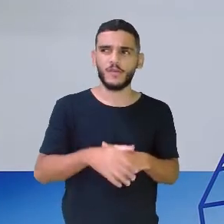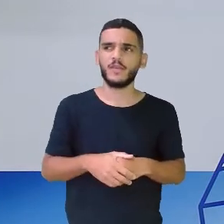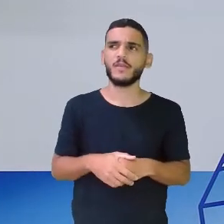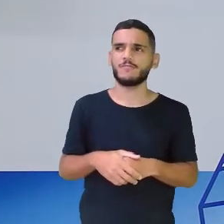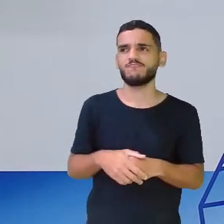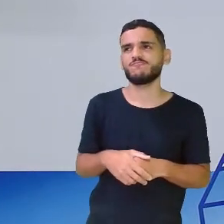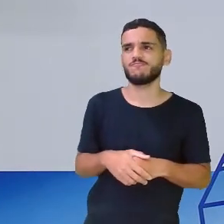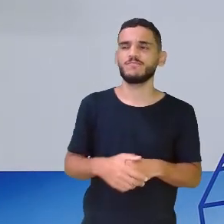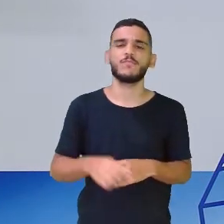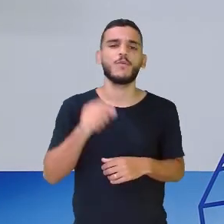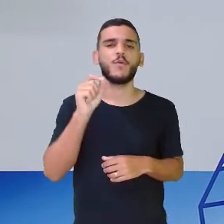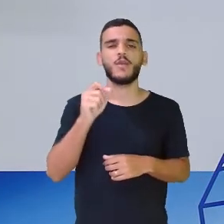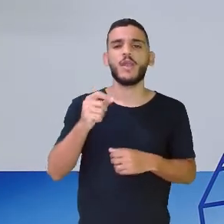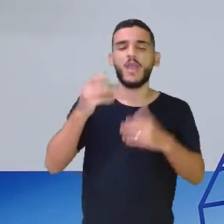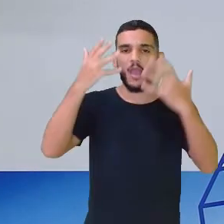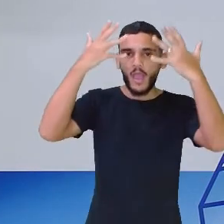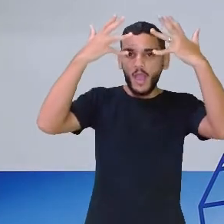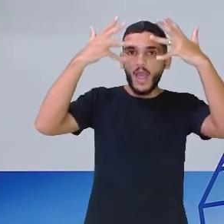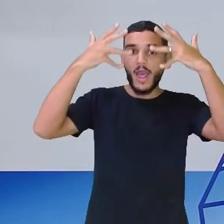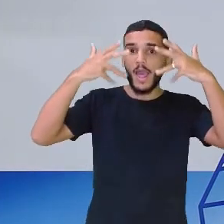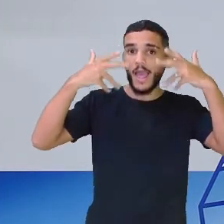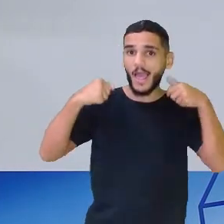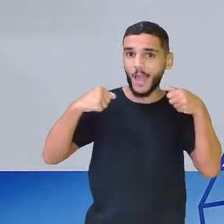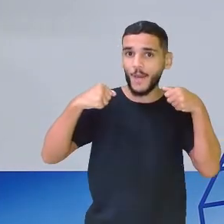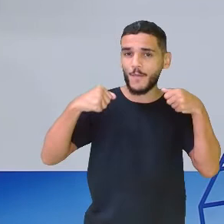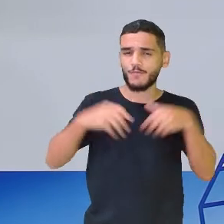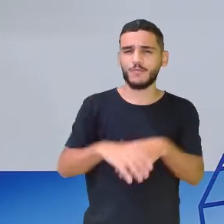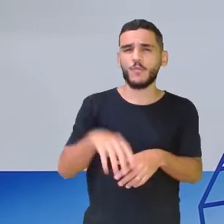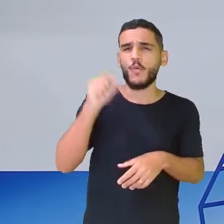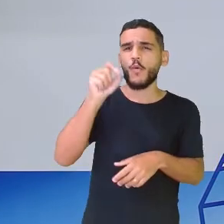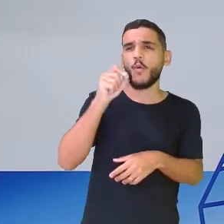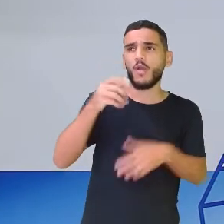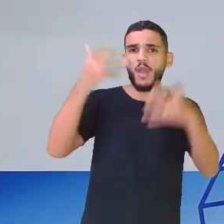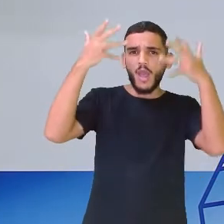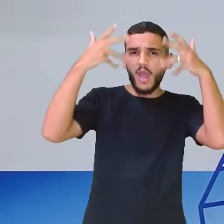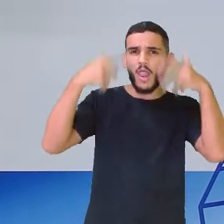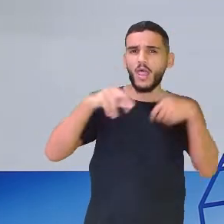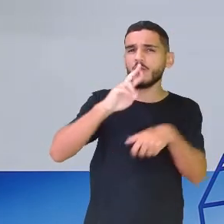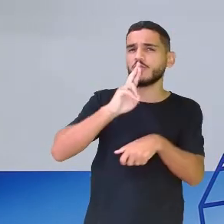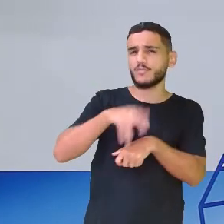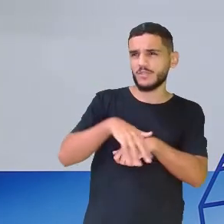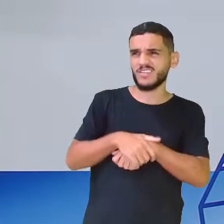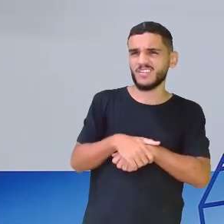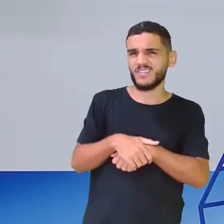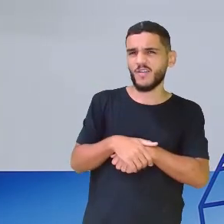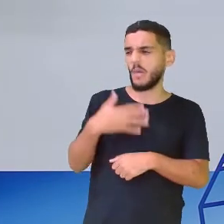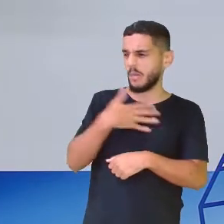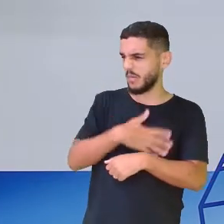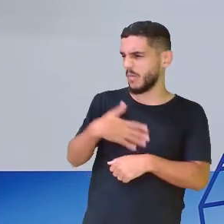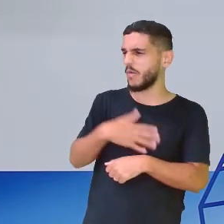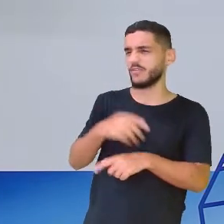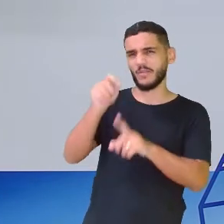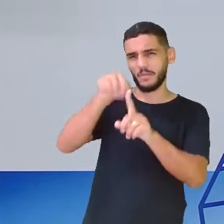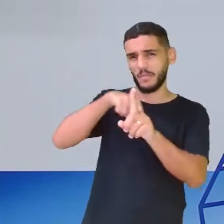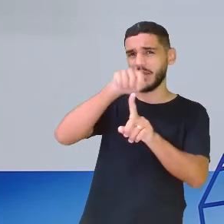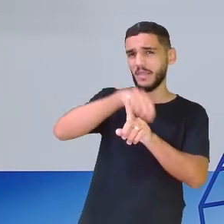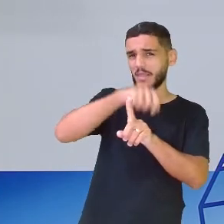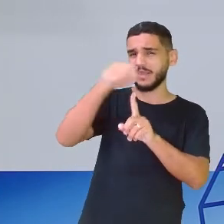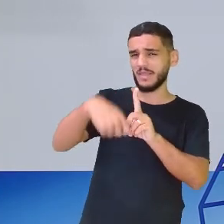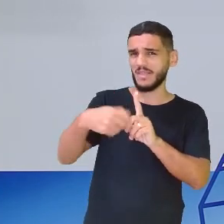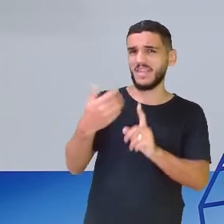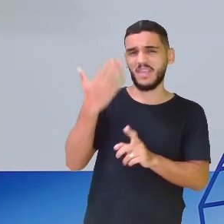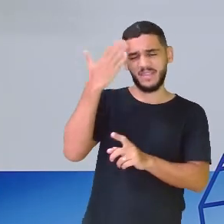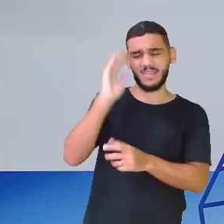mesmo, o leão. O que será que o leão falou? Leão gosta de banana. eu saiba, o